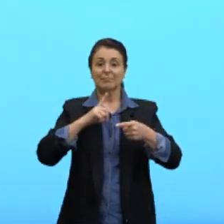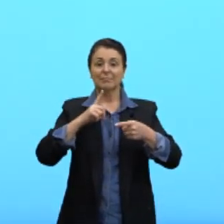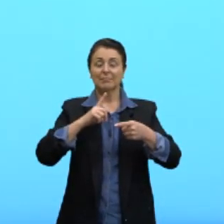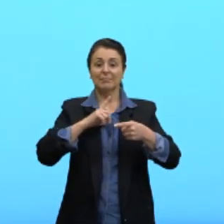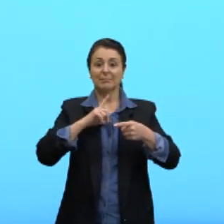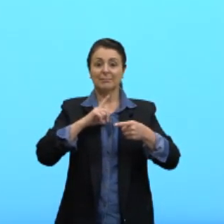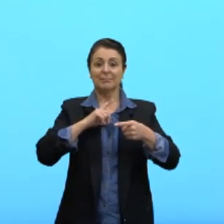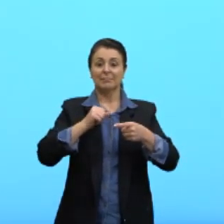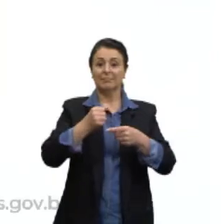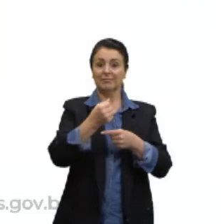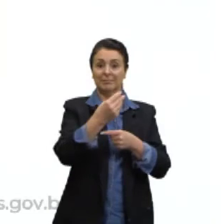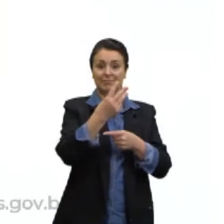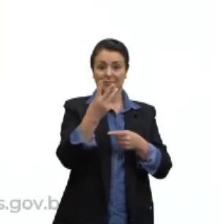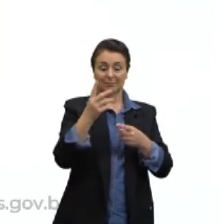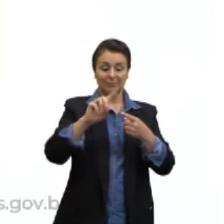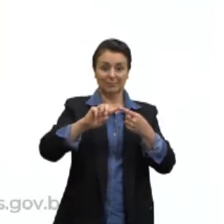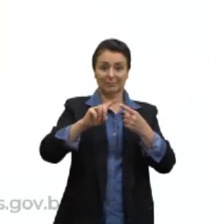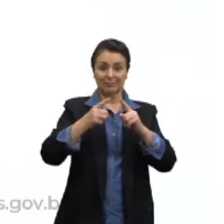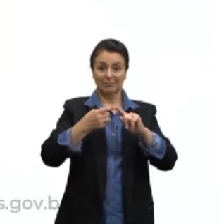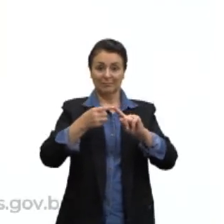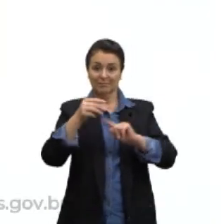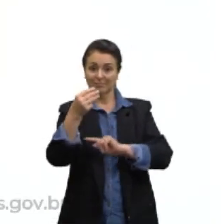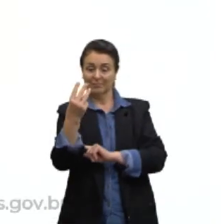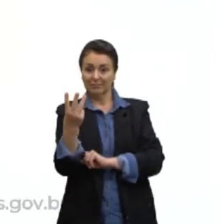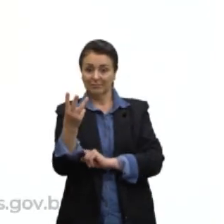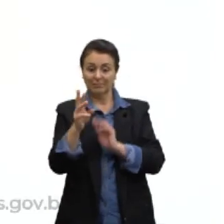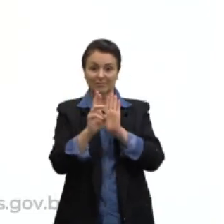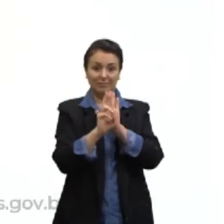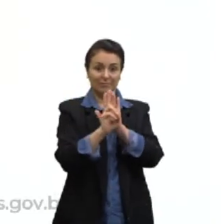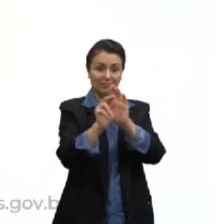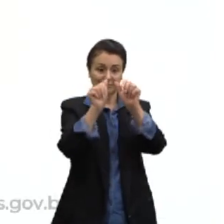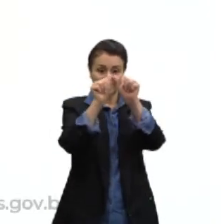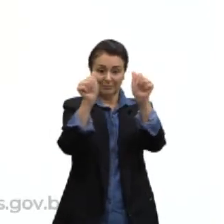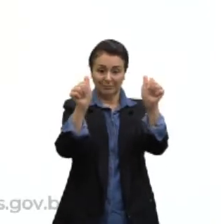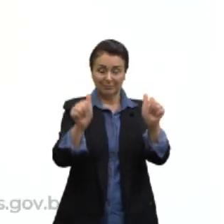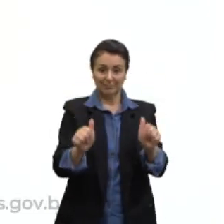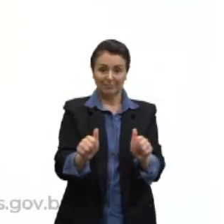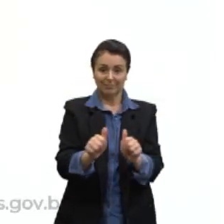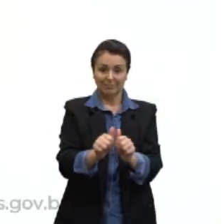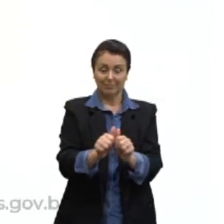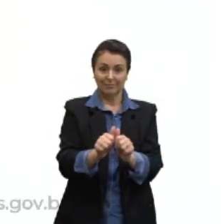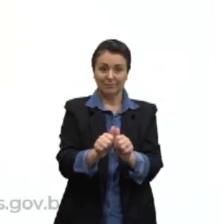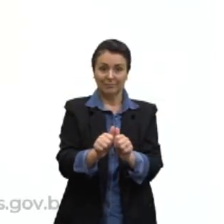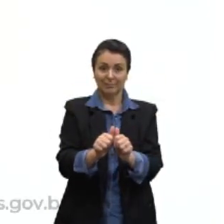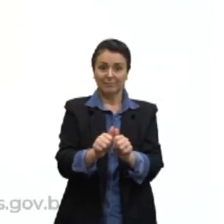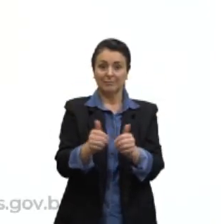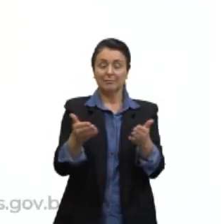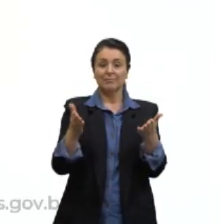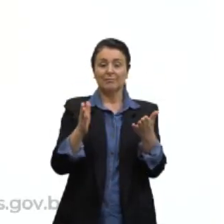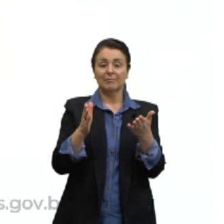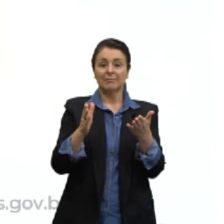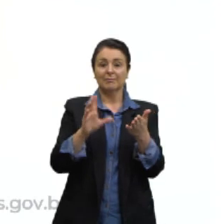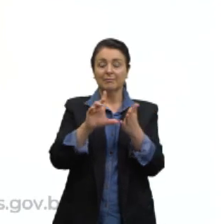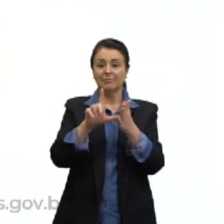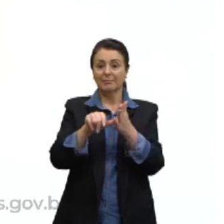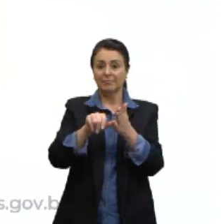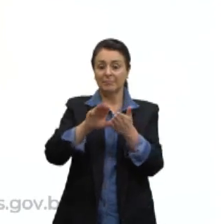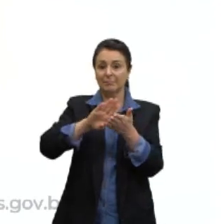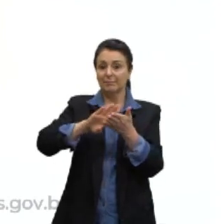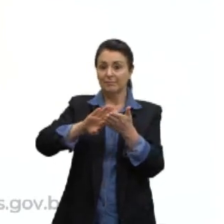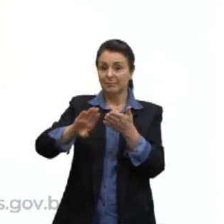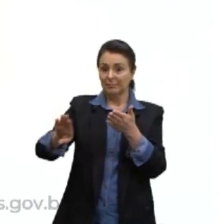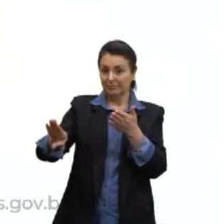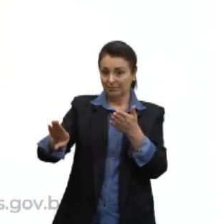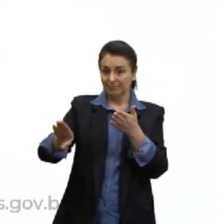aresta três, conforme está representado aqui nesta figura. O sólido obtido após a retirada destas